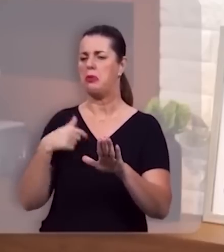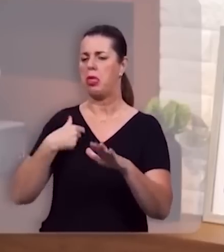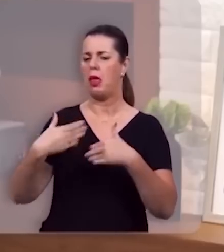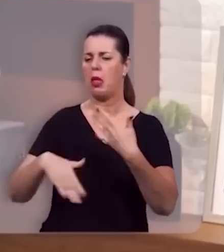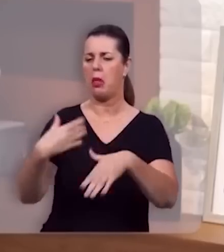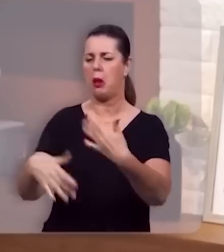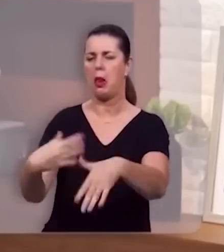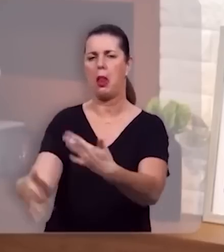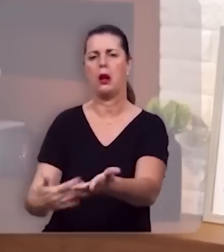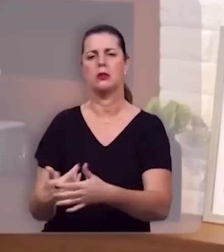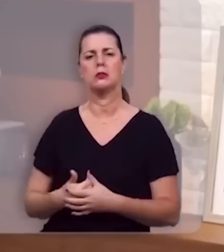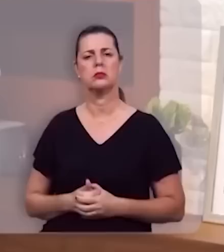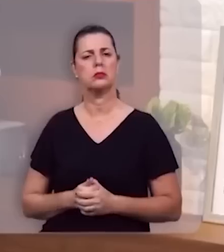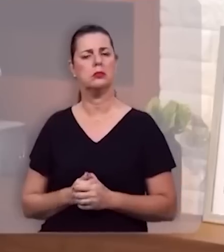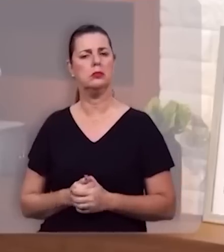fim é um desastre.